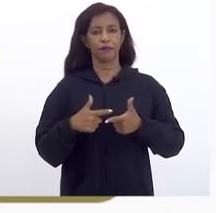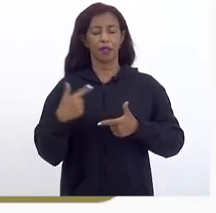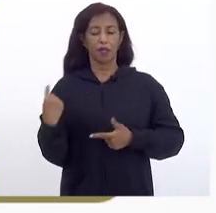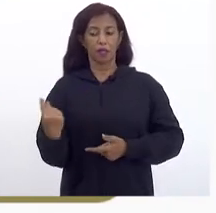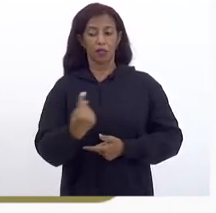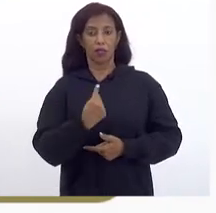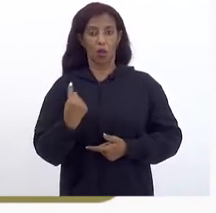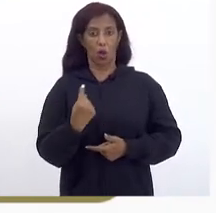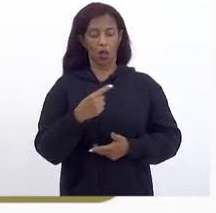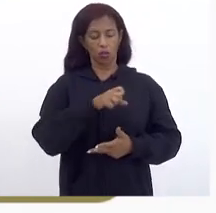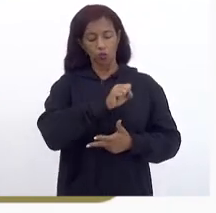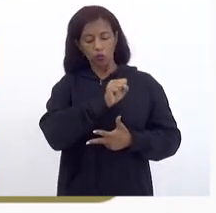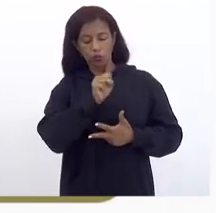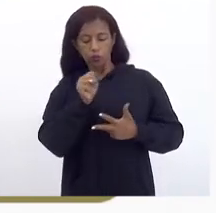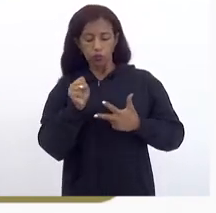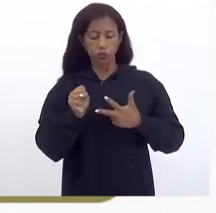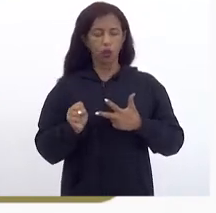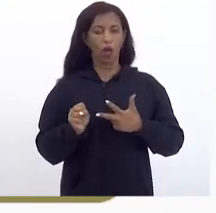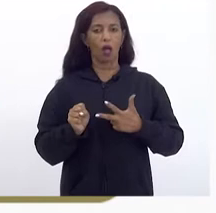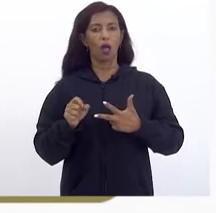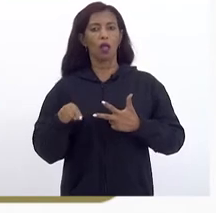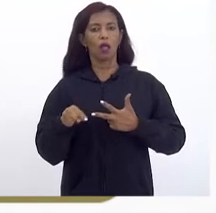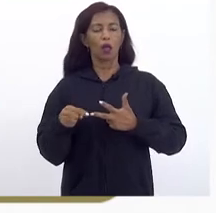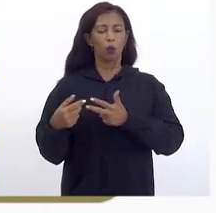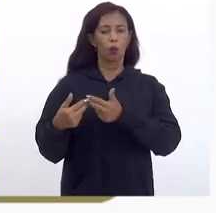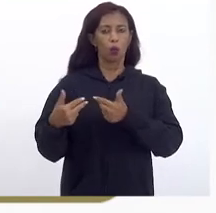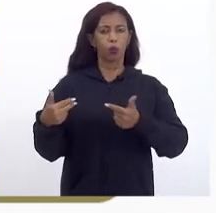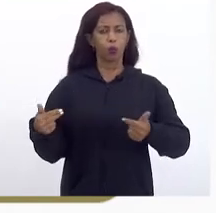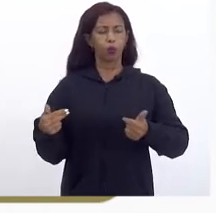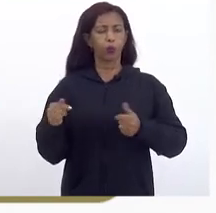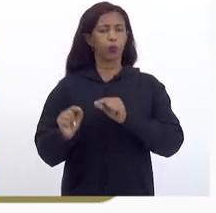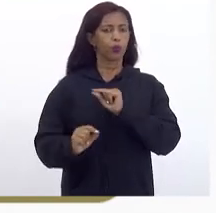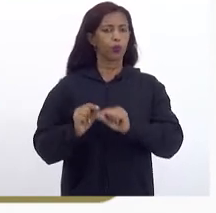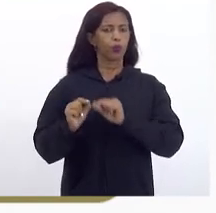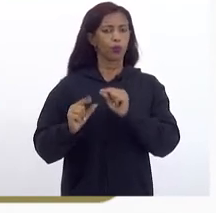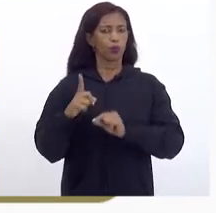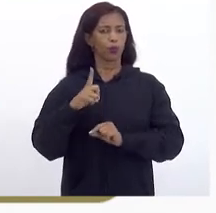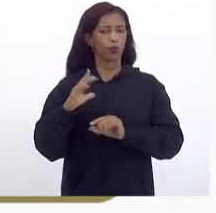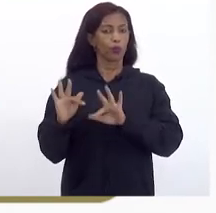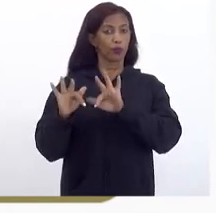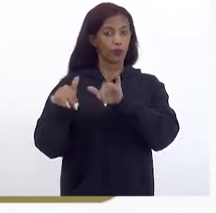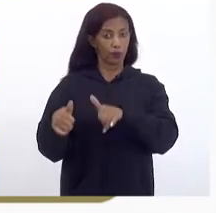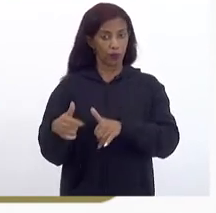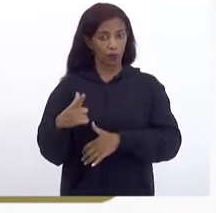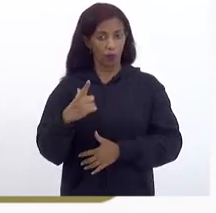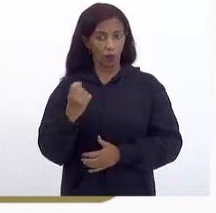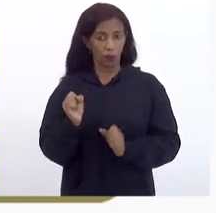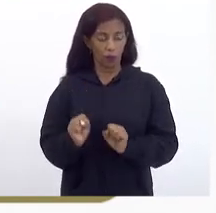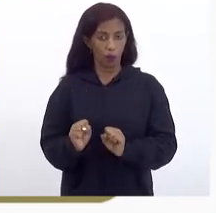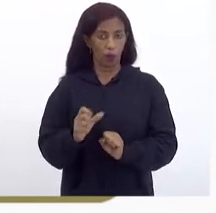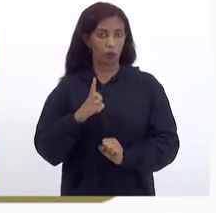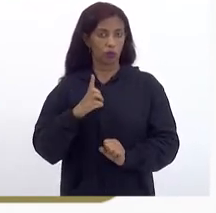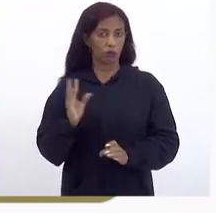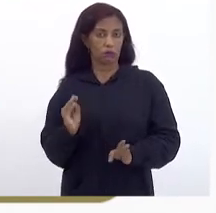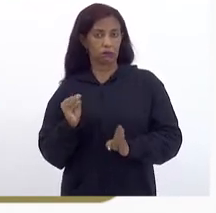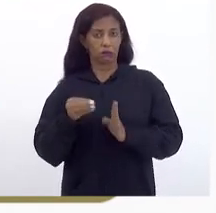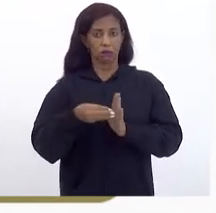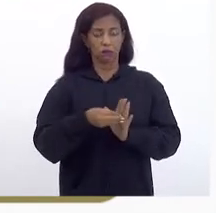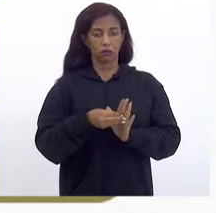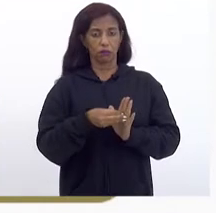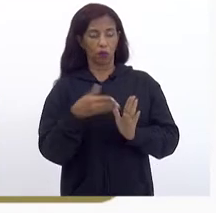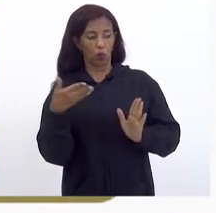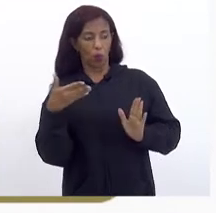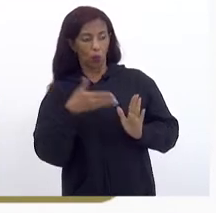nós poderes Que é Essa qualificação Daquilo que a gente No final das contas Está aplicando Numa